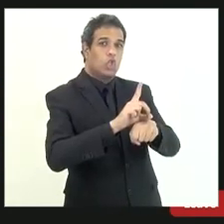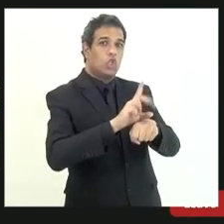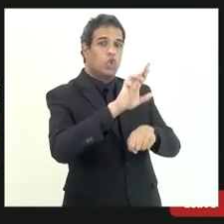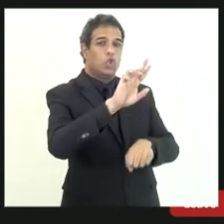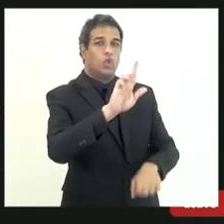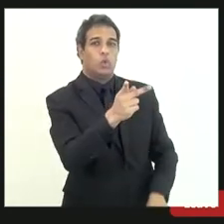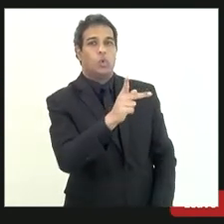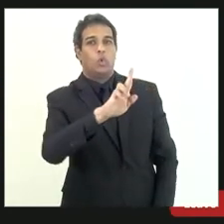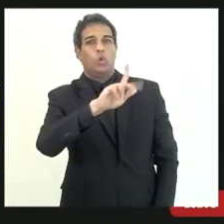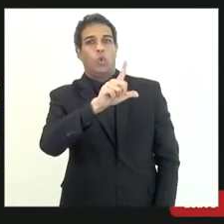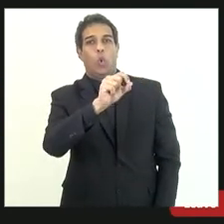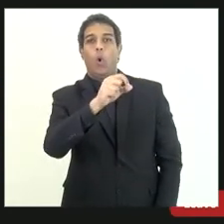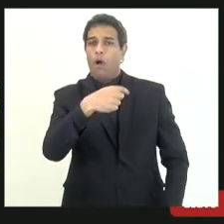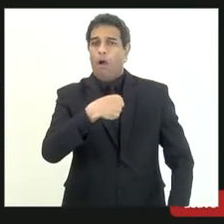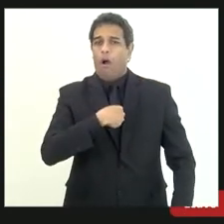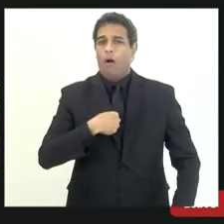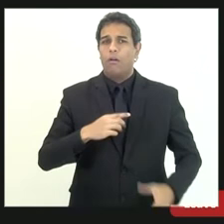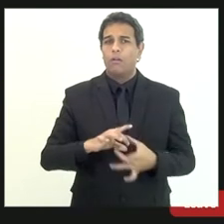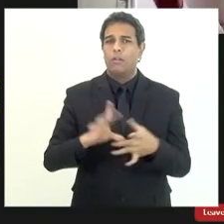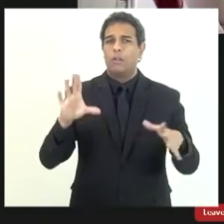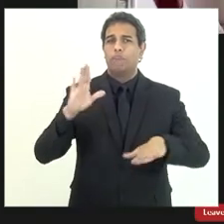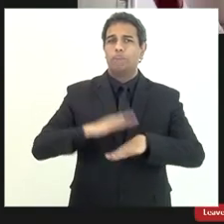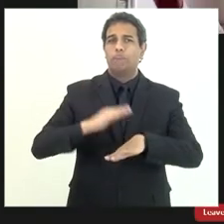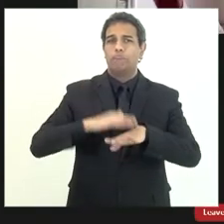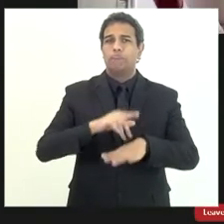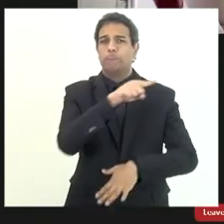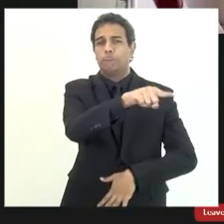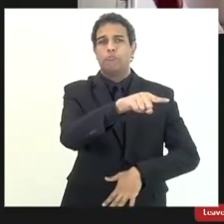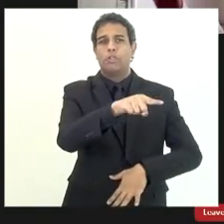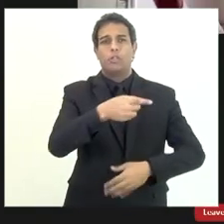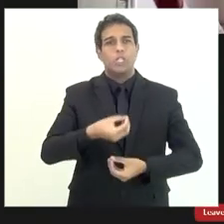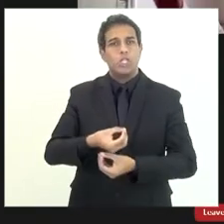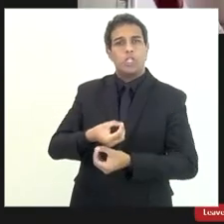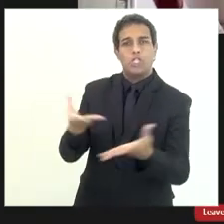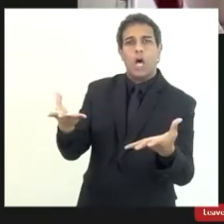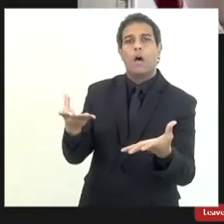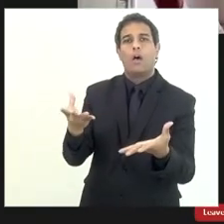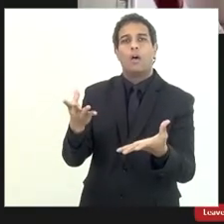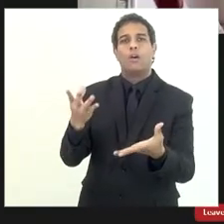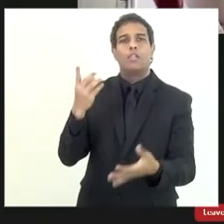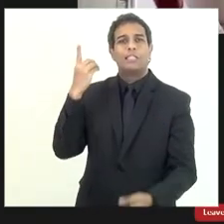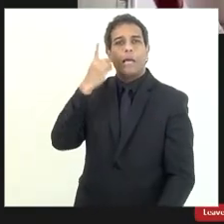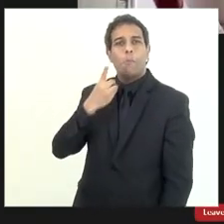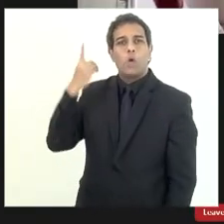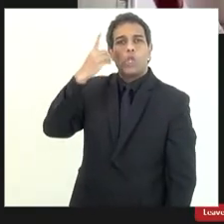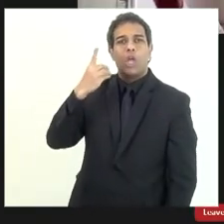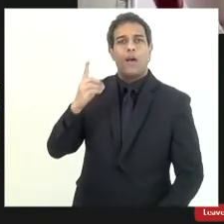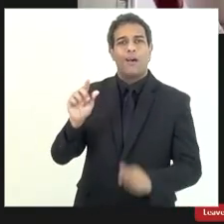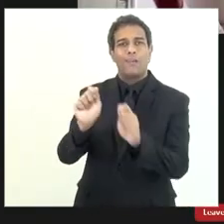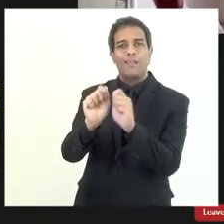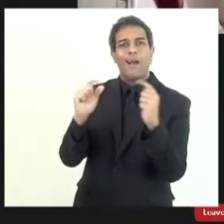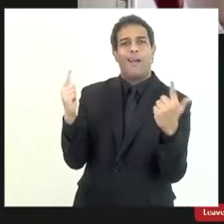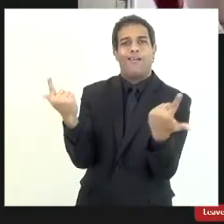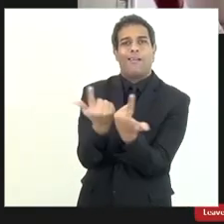também que o senhor disponibilizasse a sua apresentação para os deputados da